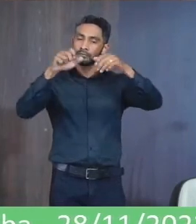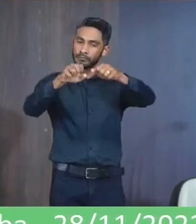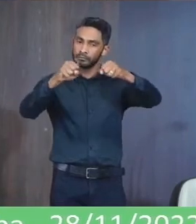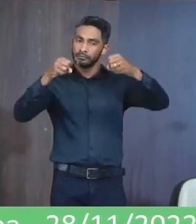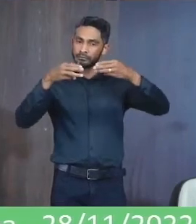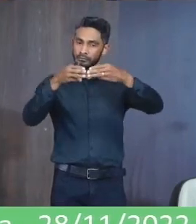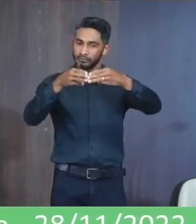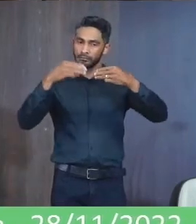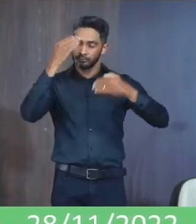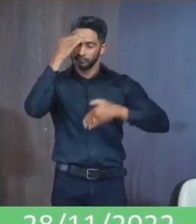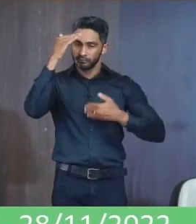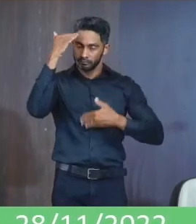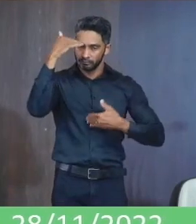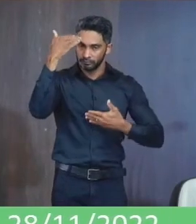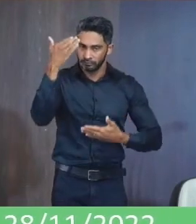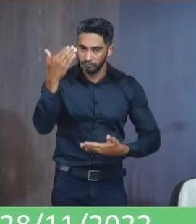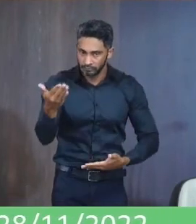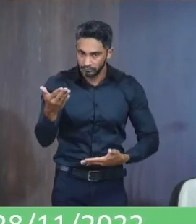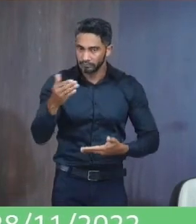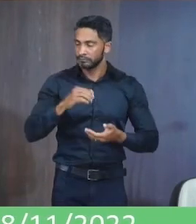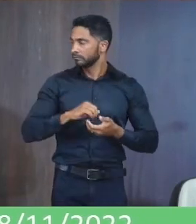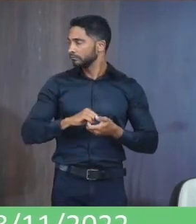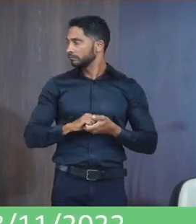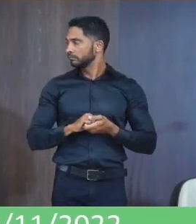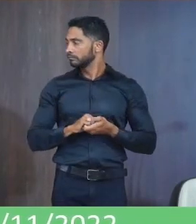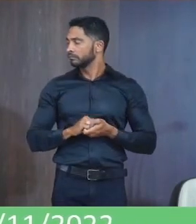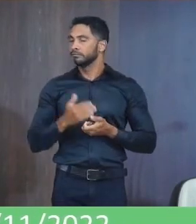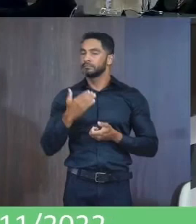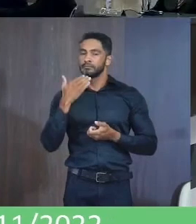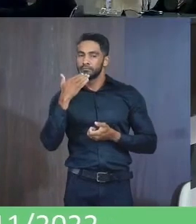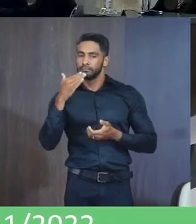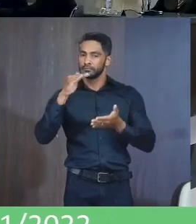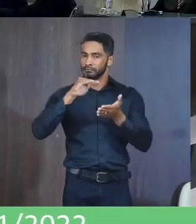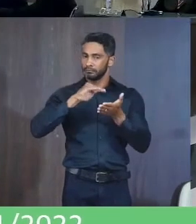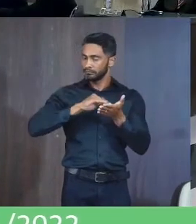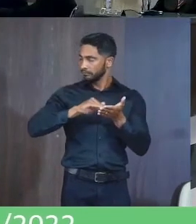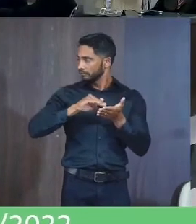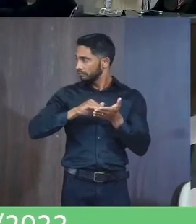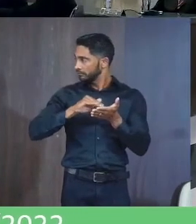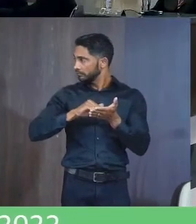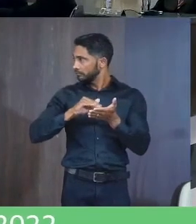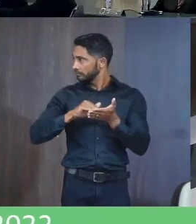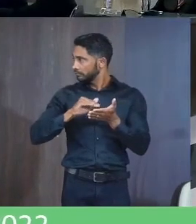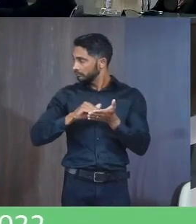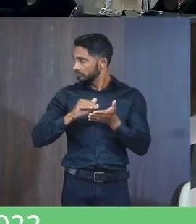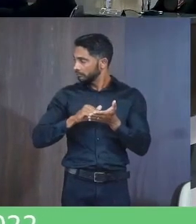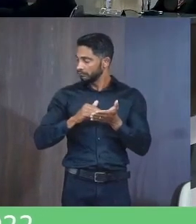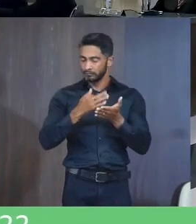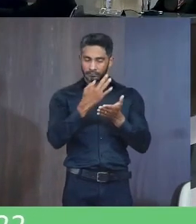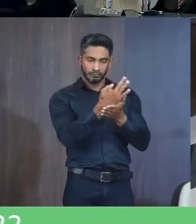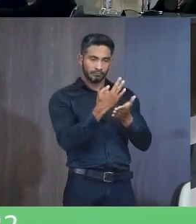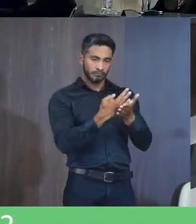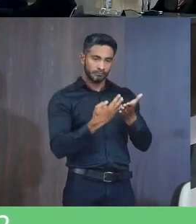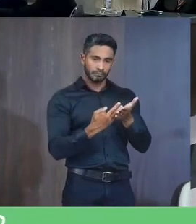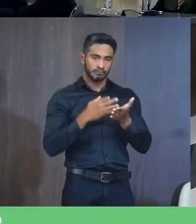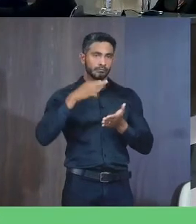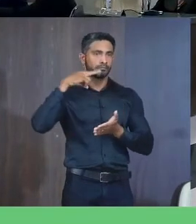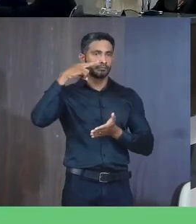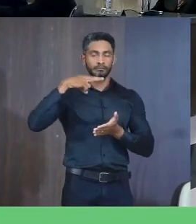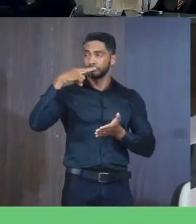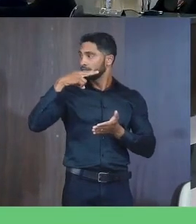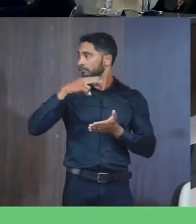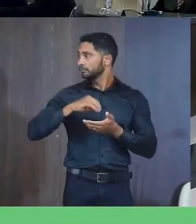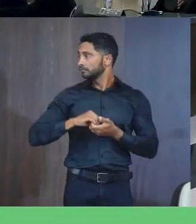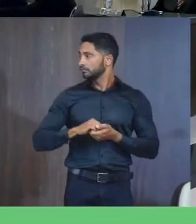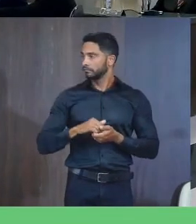De congratulação Peço ao senhor Secretário Que faça a chamada Dos vereadores